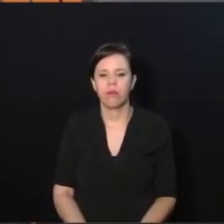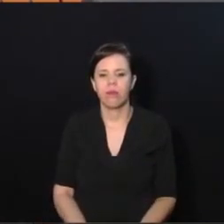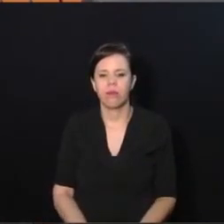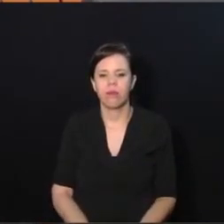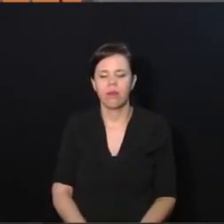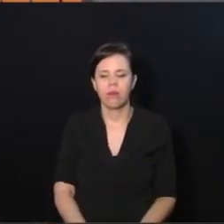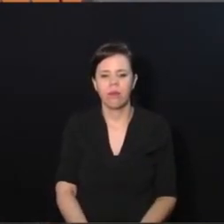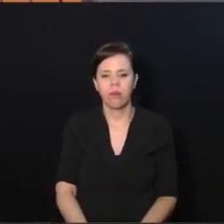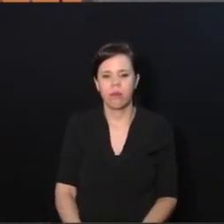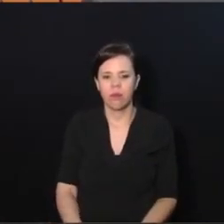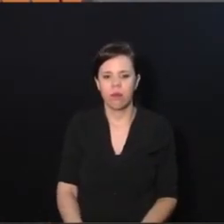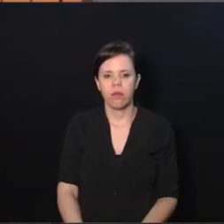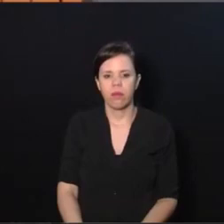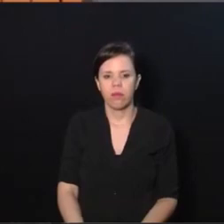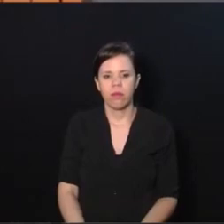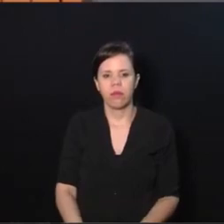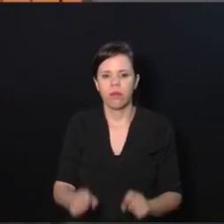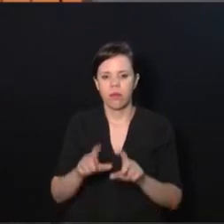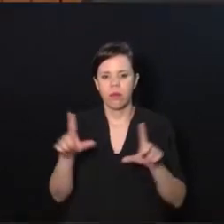Próximo slide.